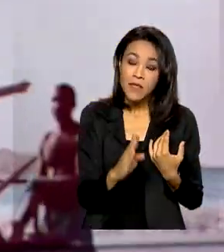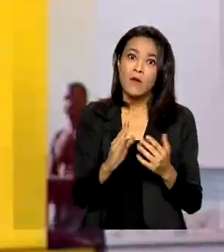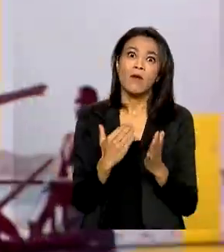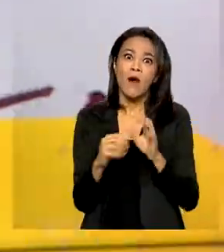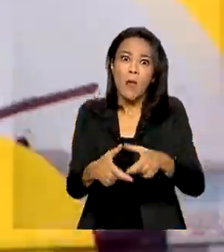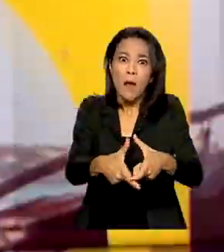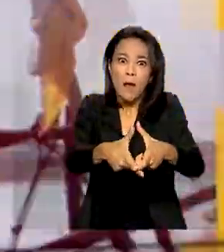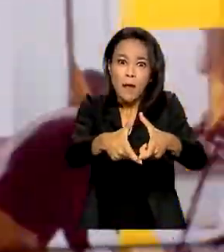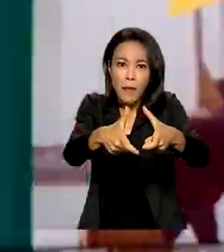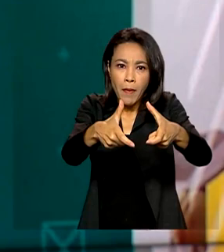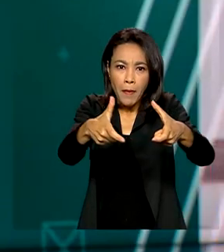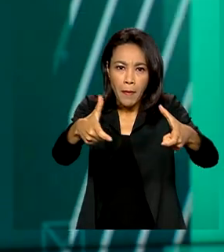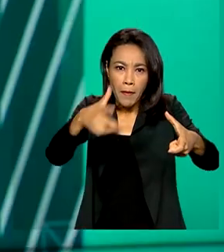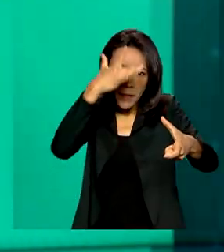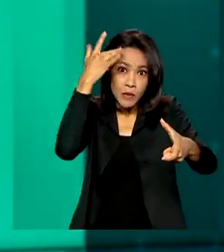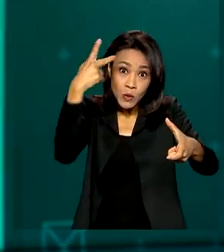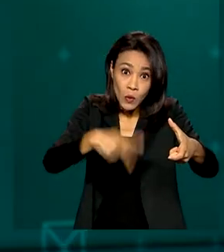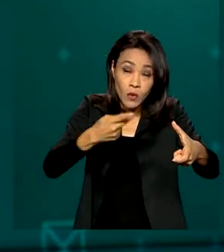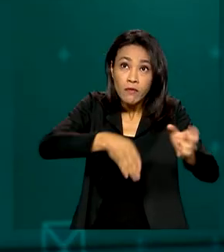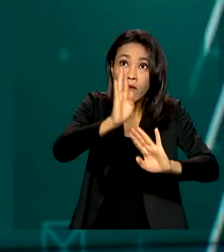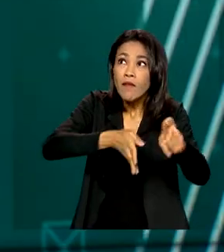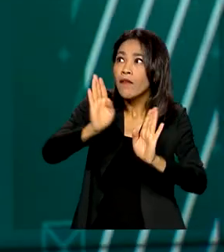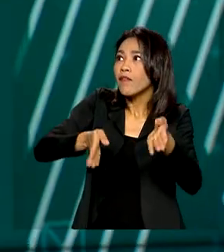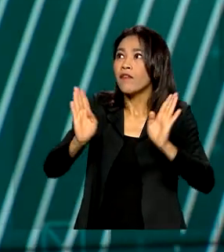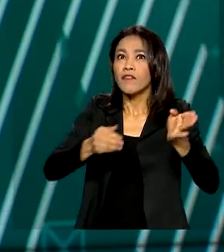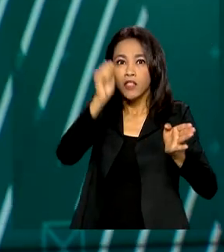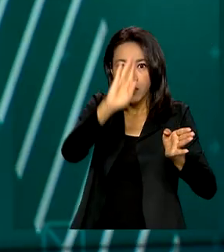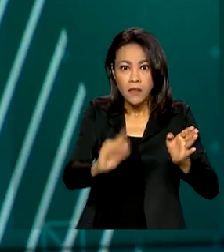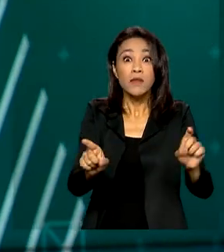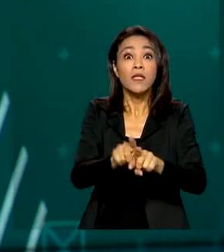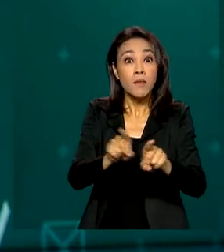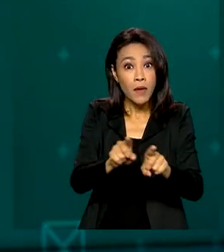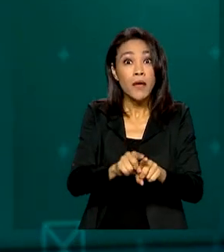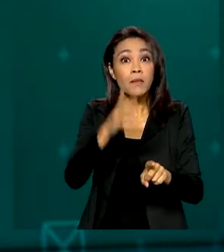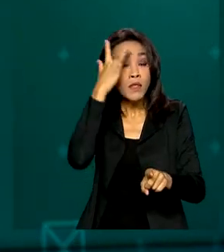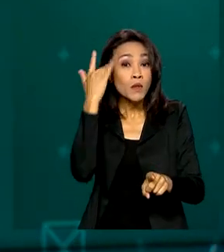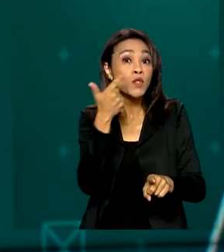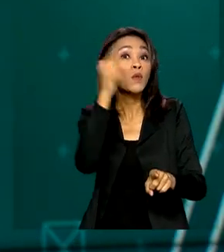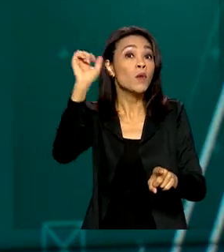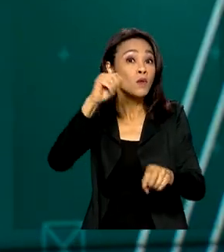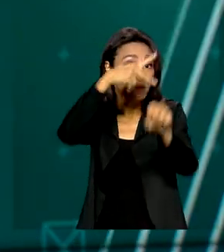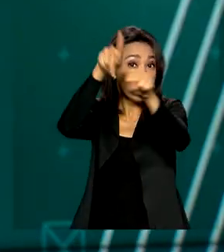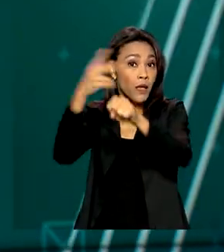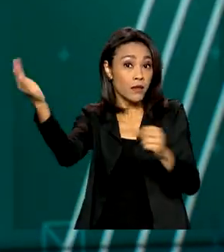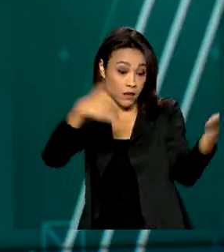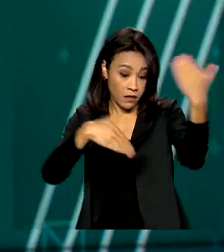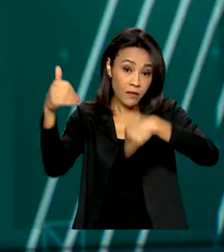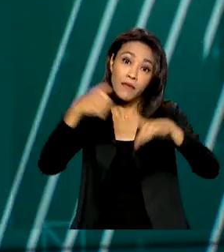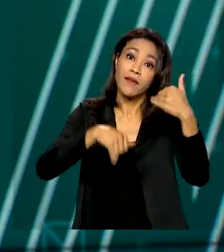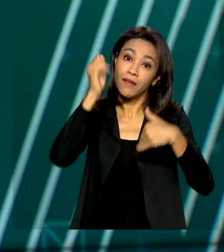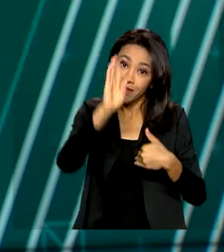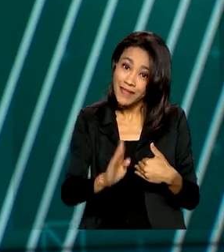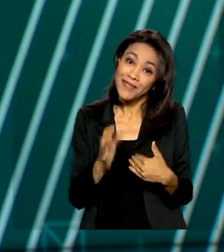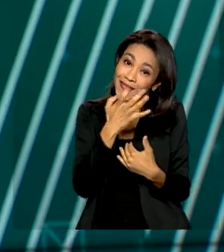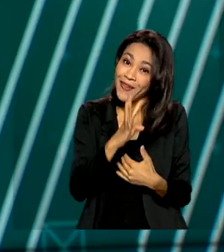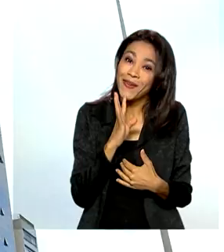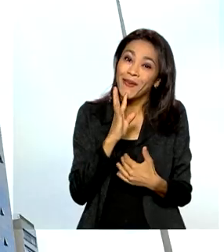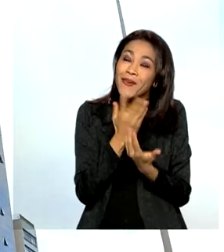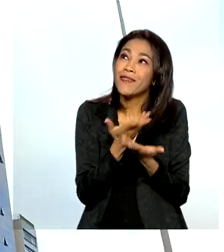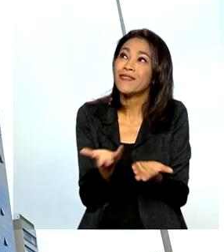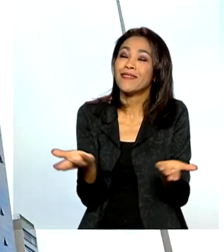fluxo de brasileiros em destinos nacionais e também de estrangeiros que vêm até aqui conhecer as nossas belezas.